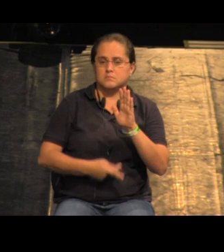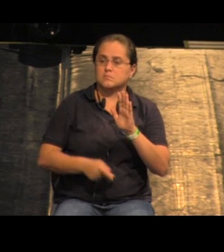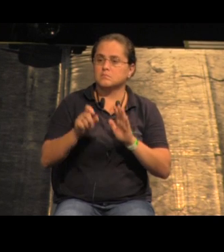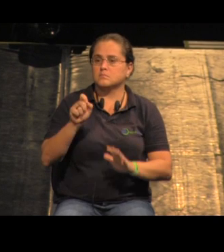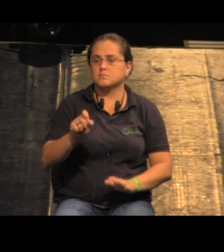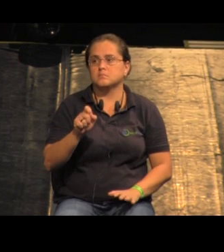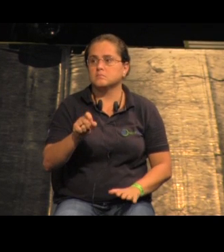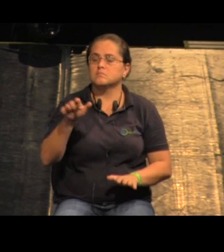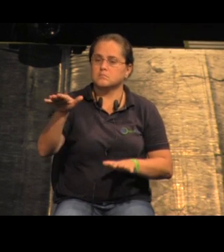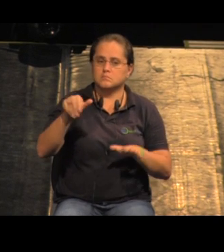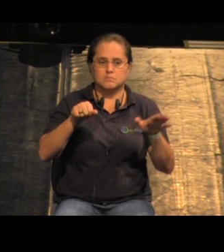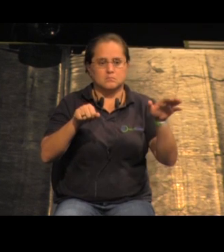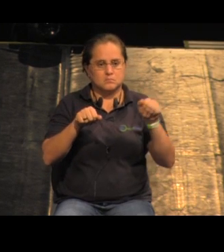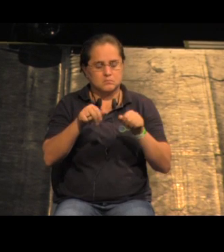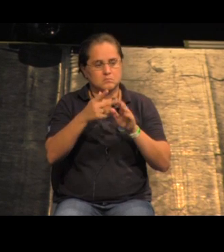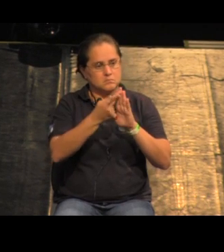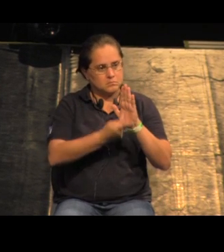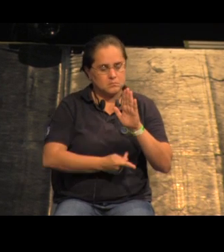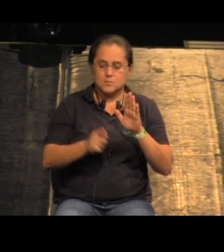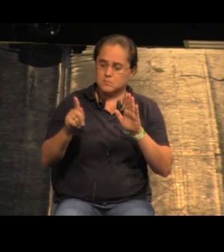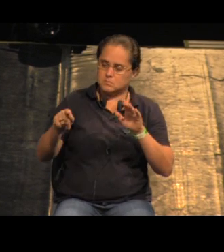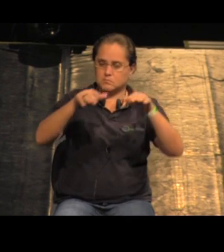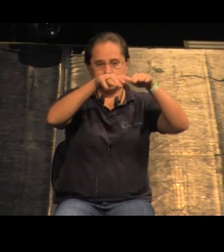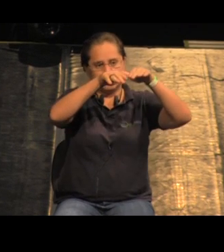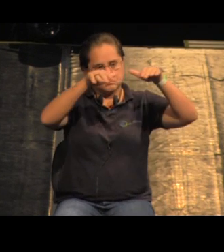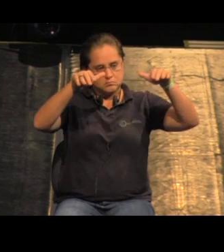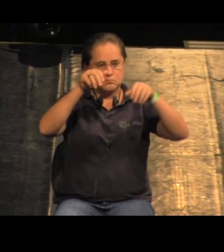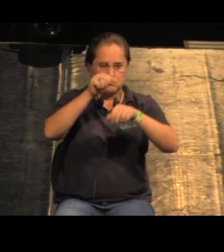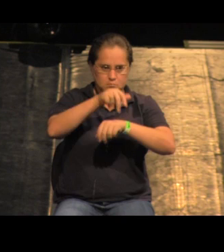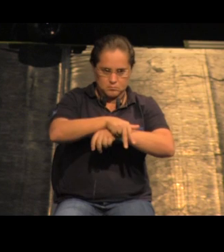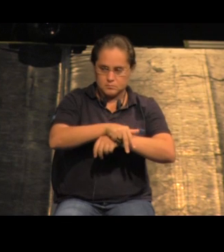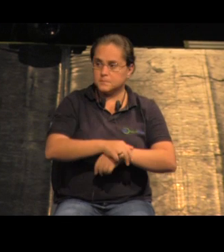chamamento para propostas de ocupação deste mesmo viaduto